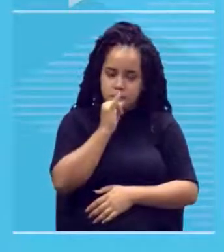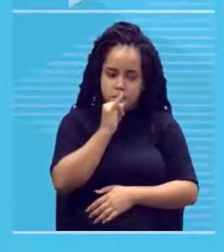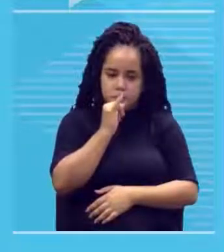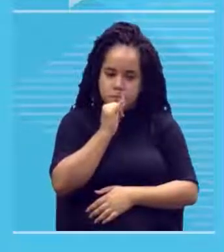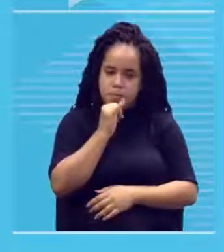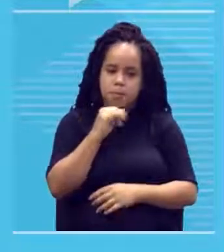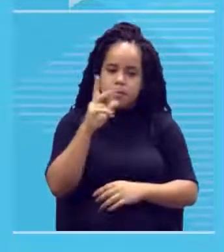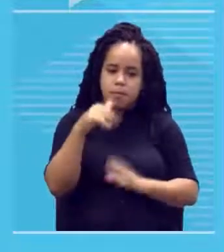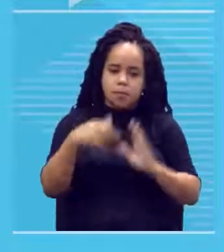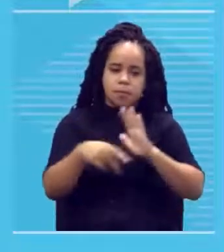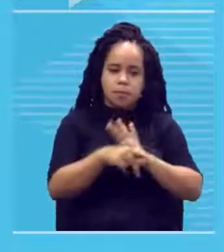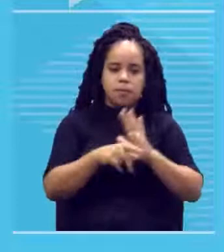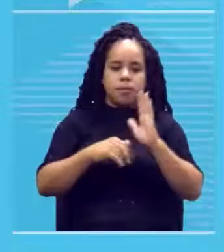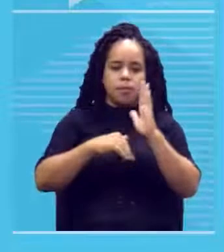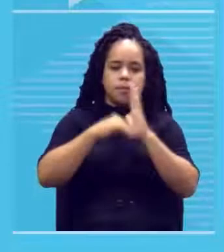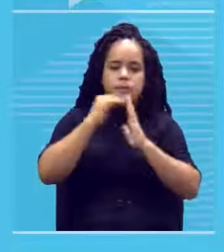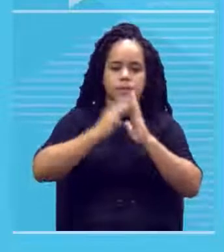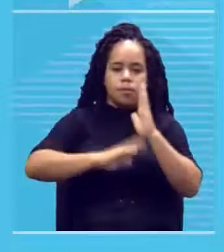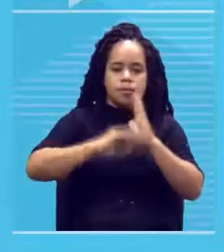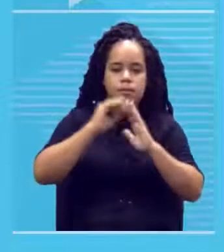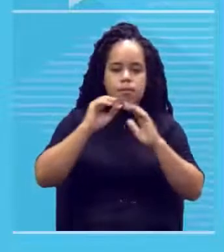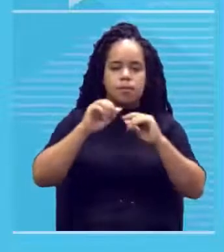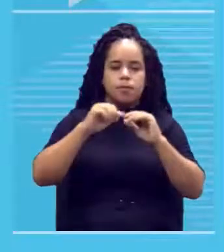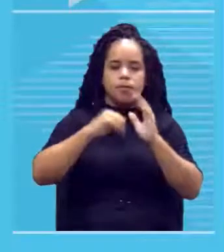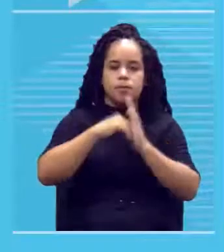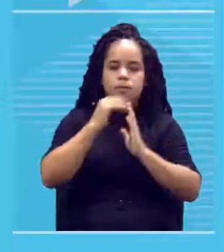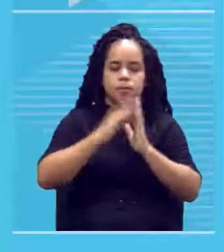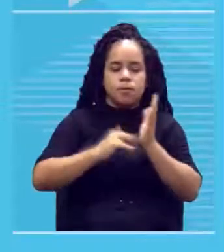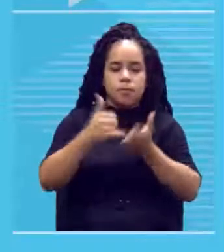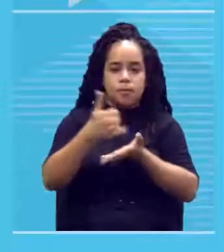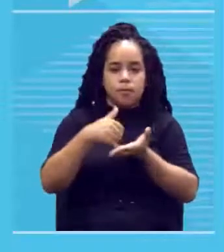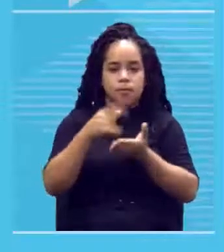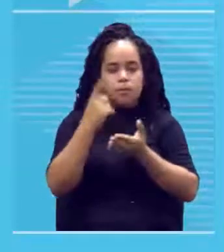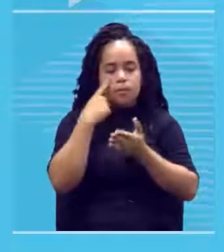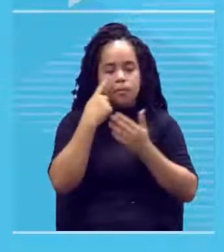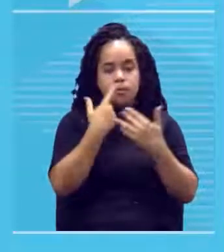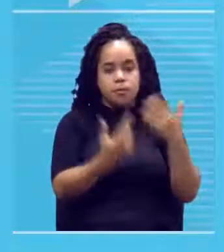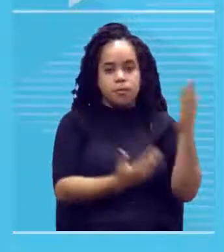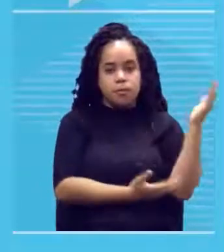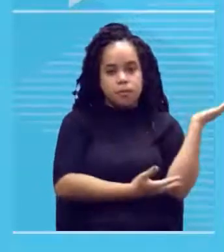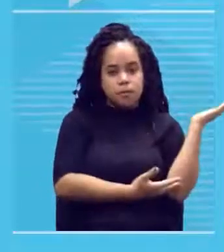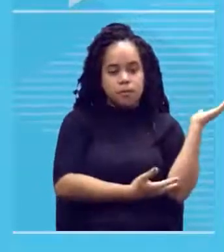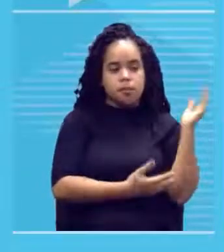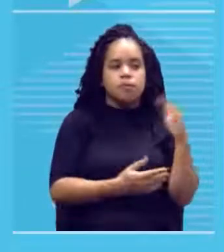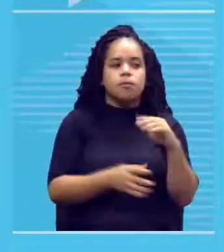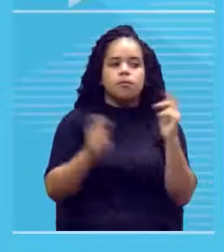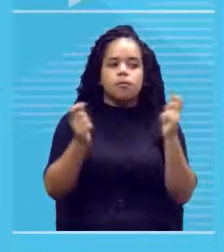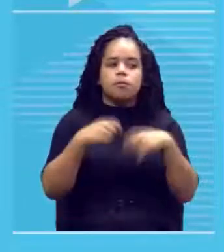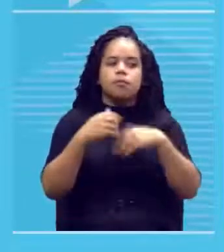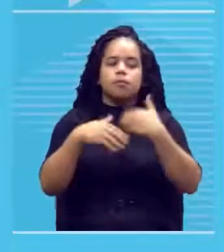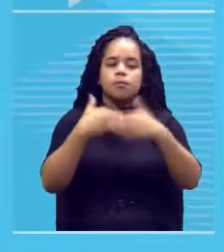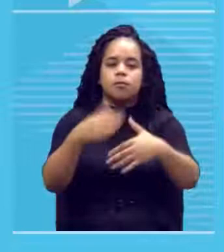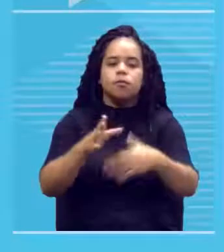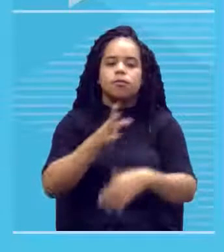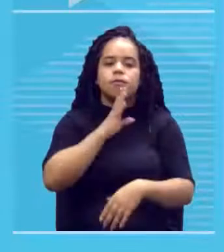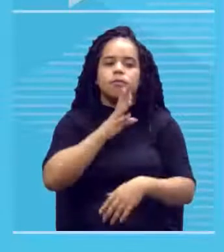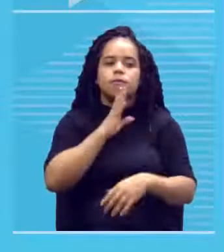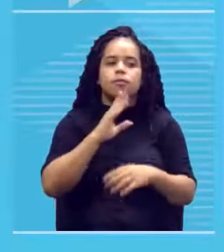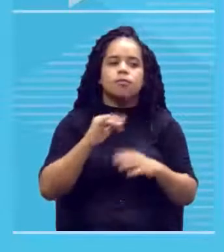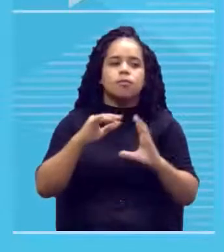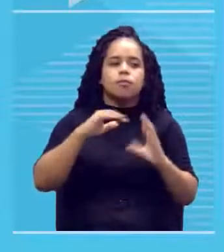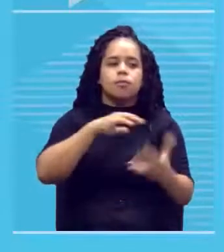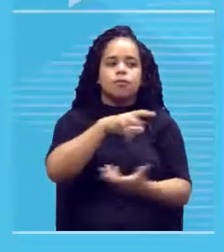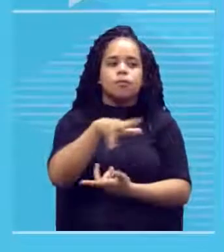algumas delas entram para um processo de conhecimento artístico bem universal. Aqui a gente tem o exemplo do